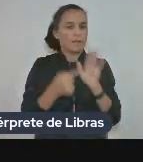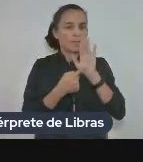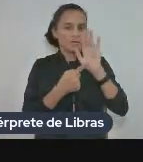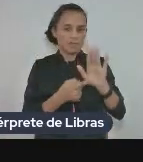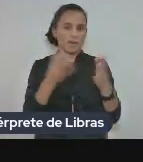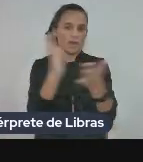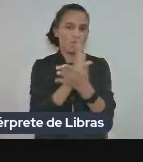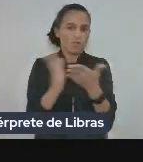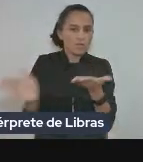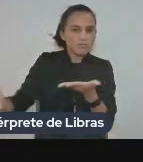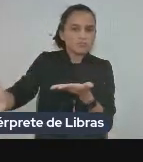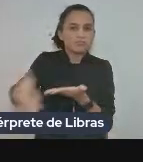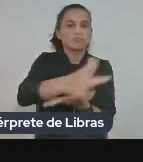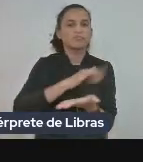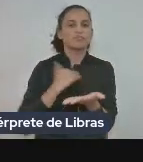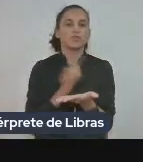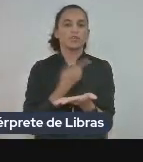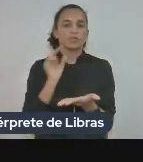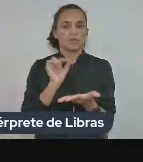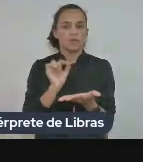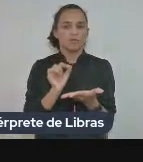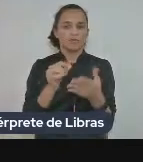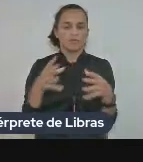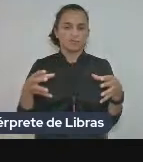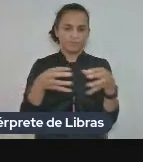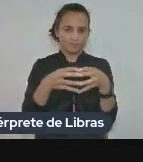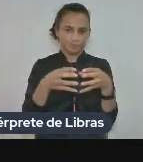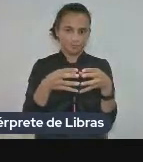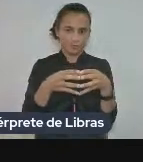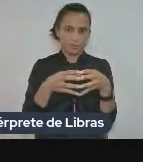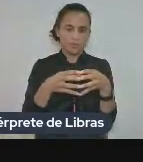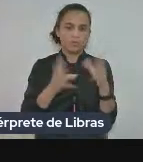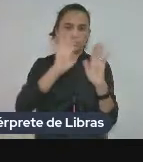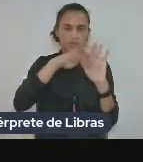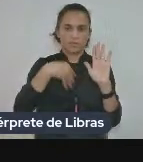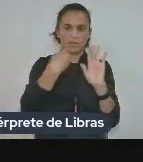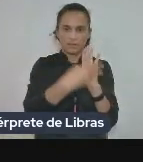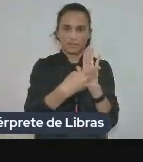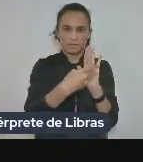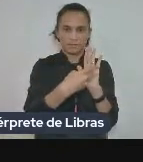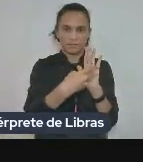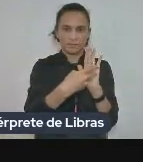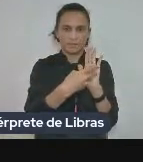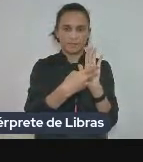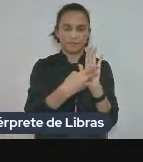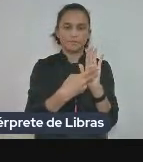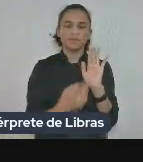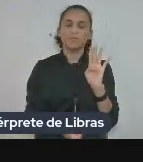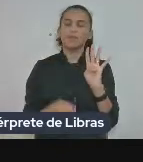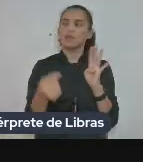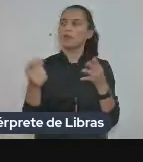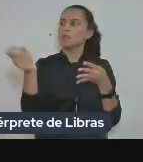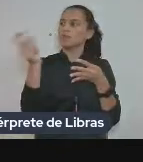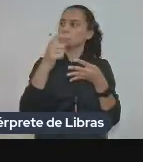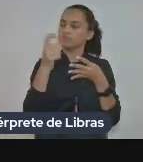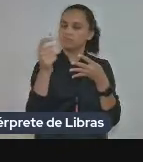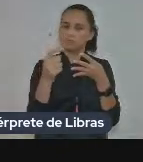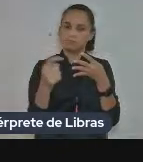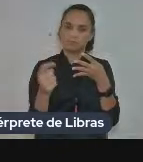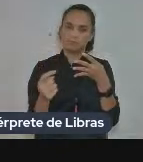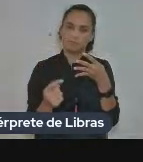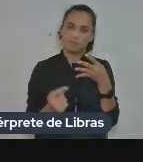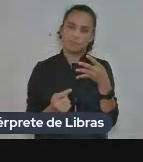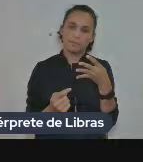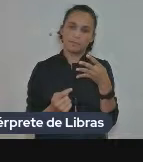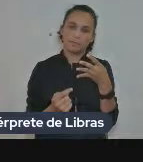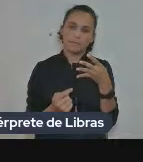coletamos realizamos um conjunto de tabelas onde elencamos alguns elementos